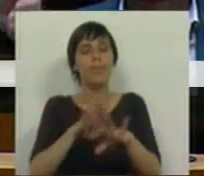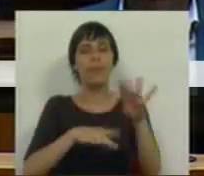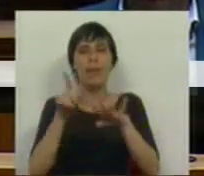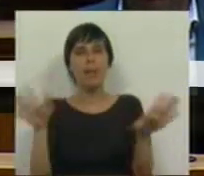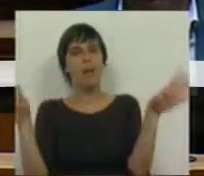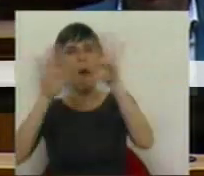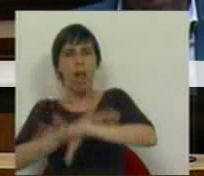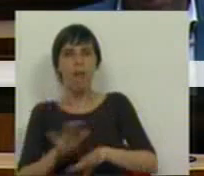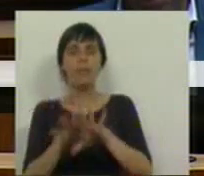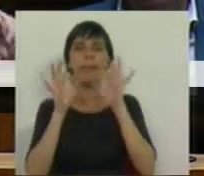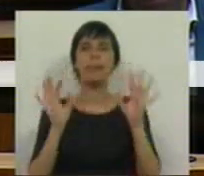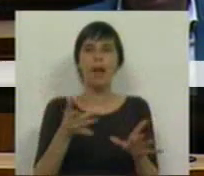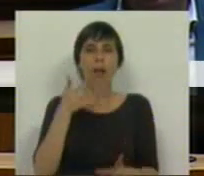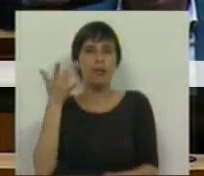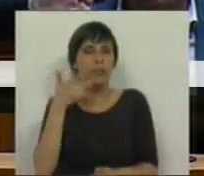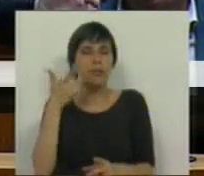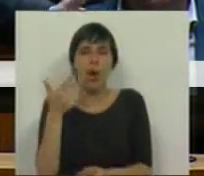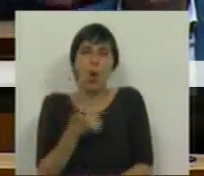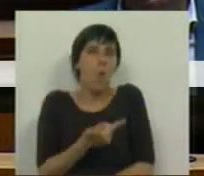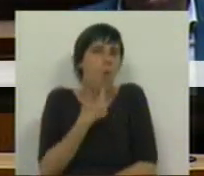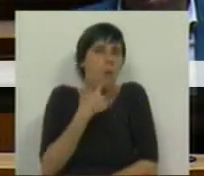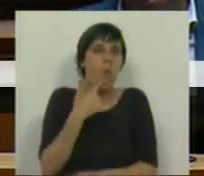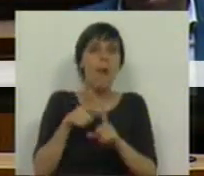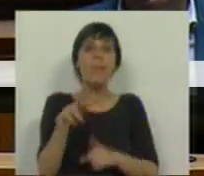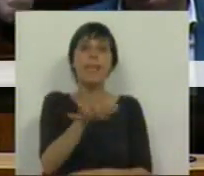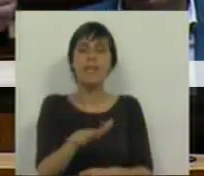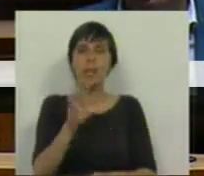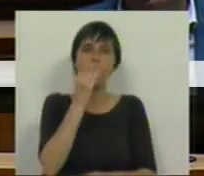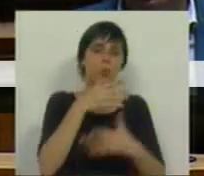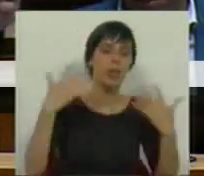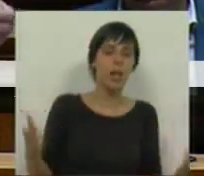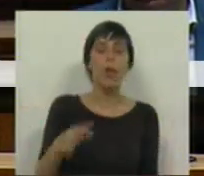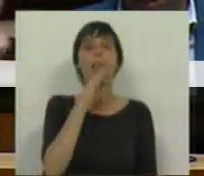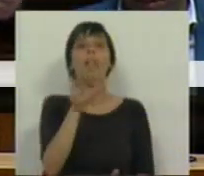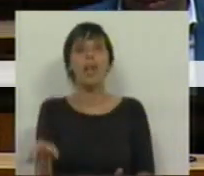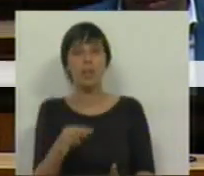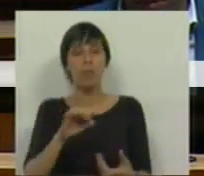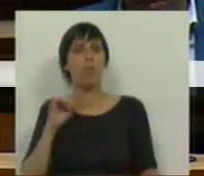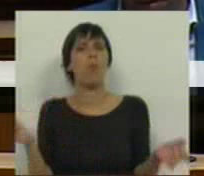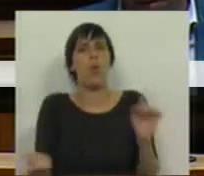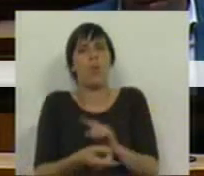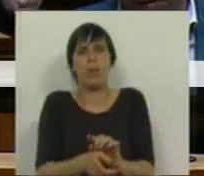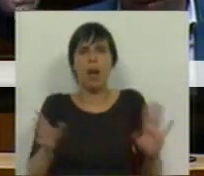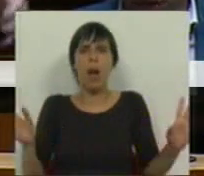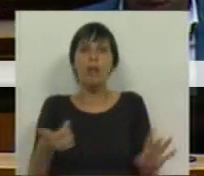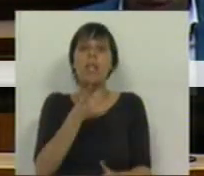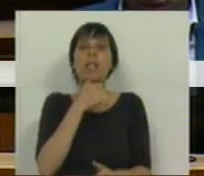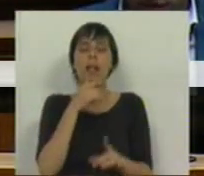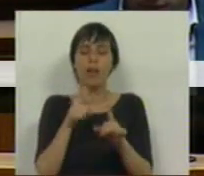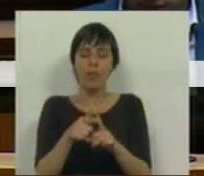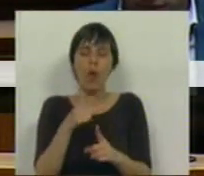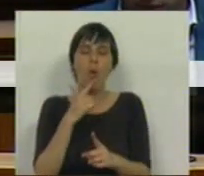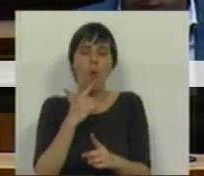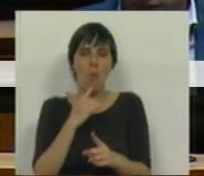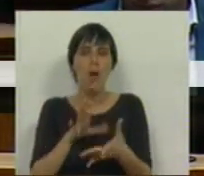manipulando com uma carga demagógica tremenda a situação dos alunos, das famílias, pelo contrário, estabeleceu-se uma